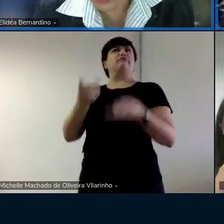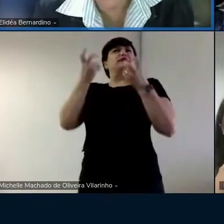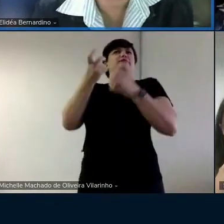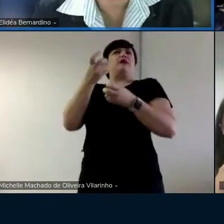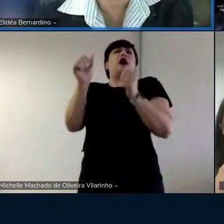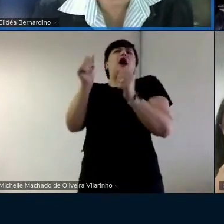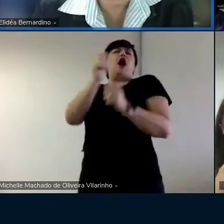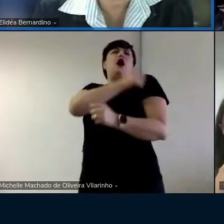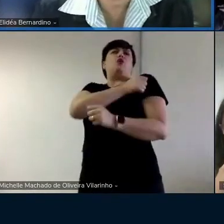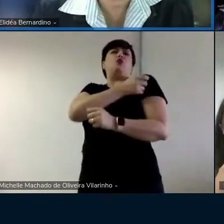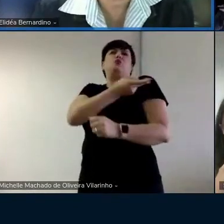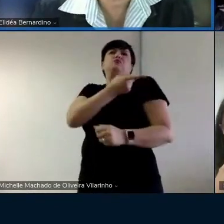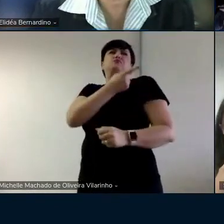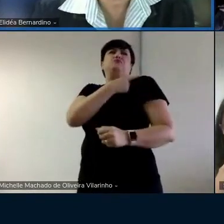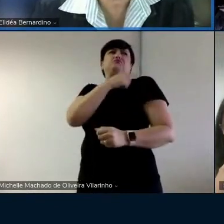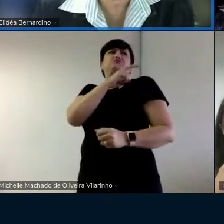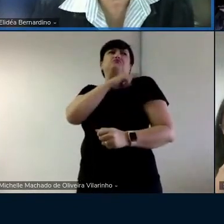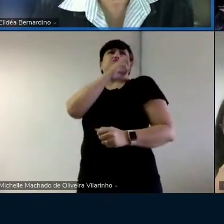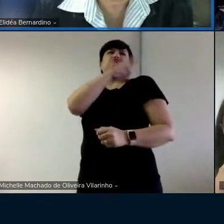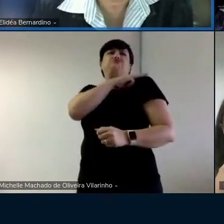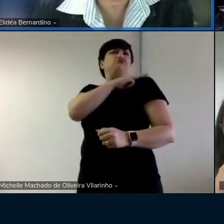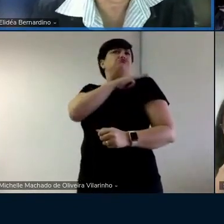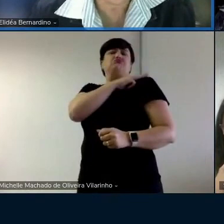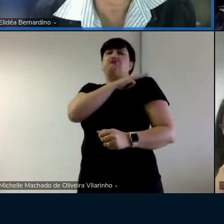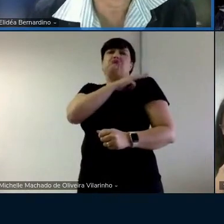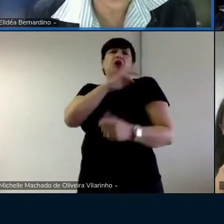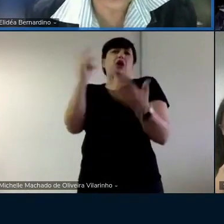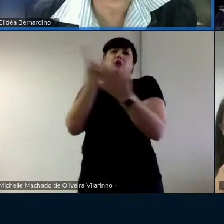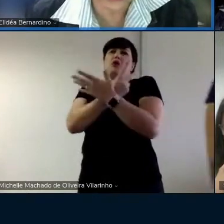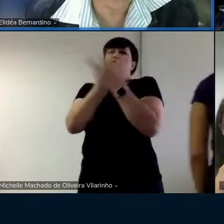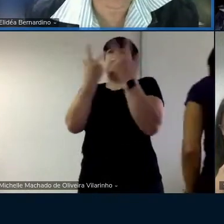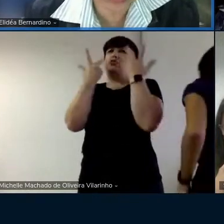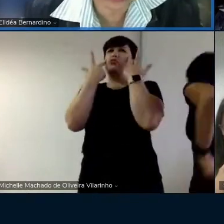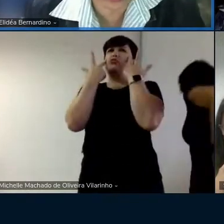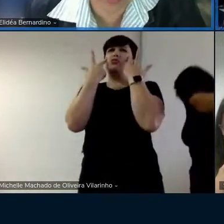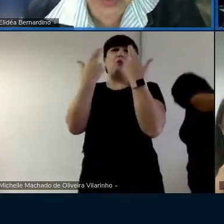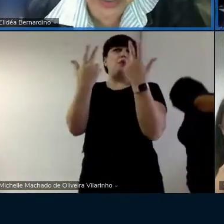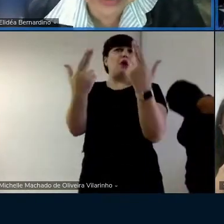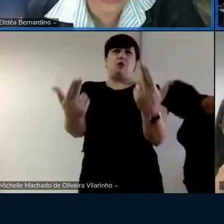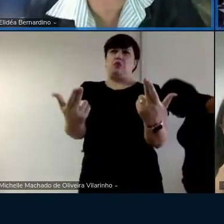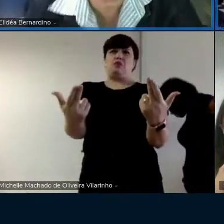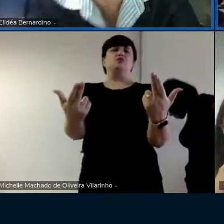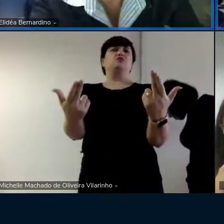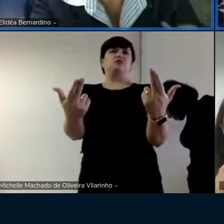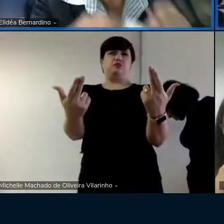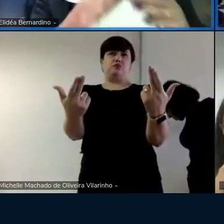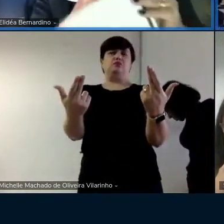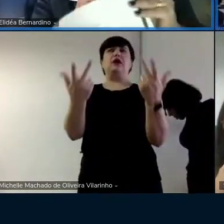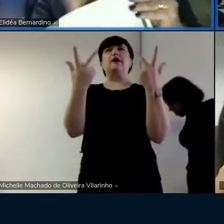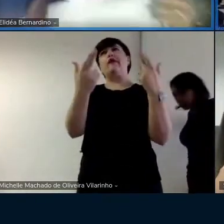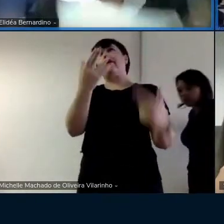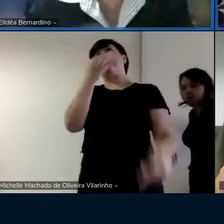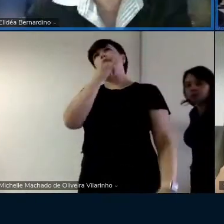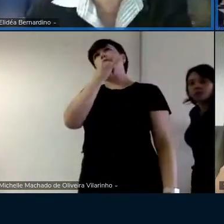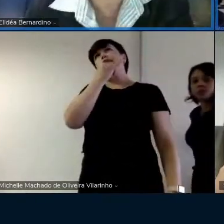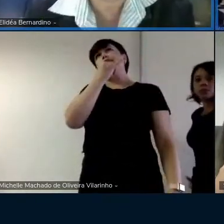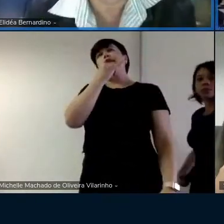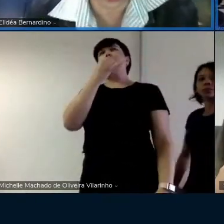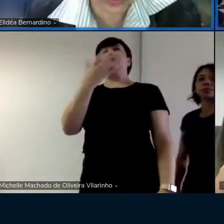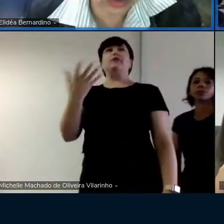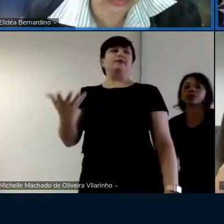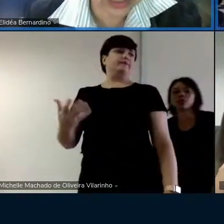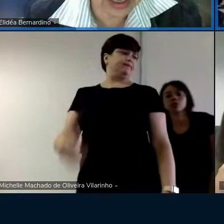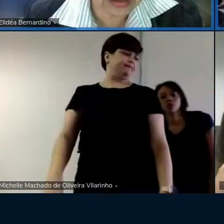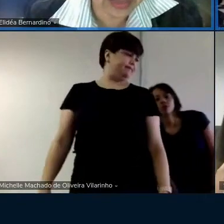isso é uma constante tá? eu acho assim você igual por exemplo um dos